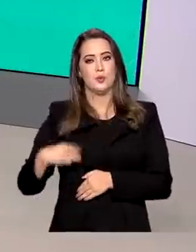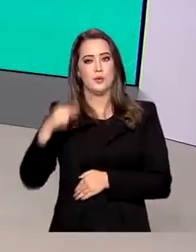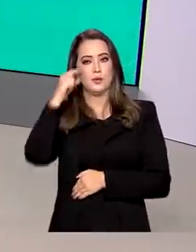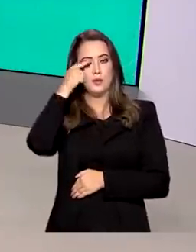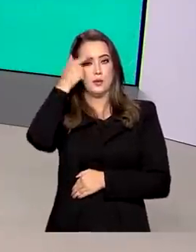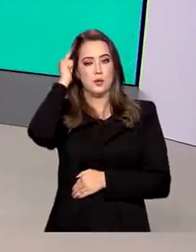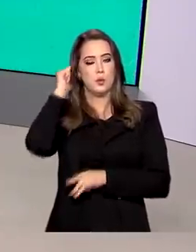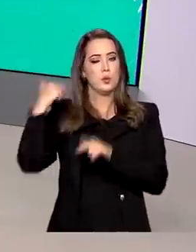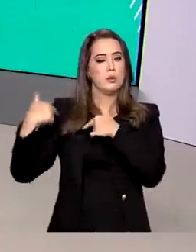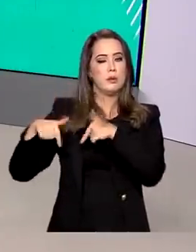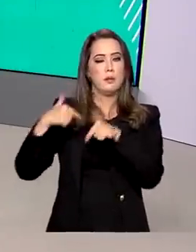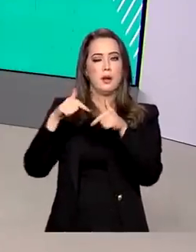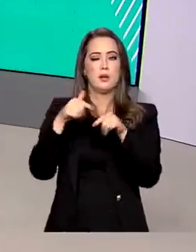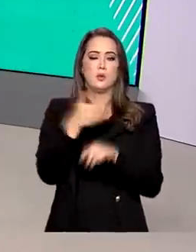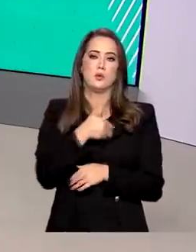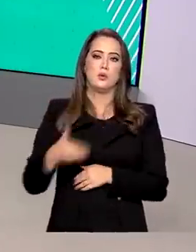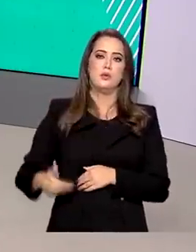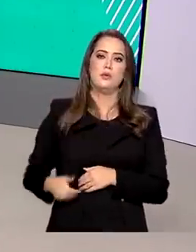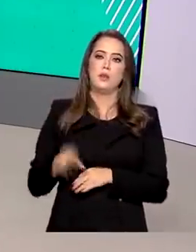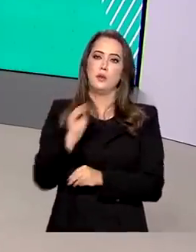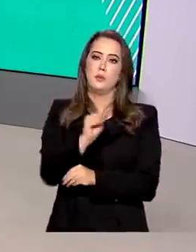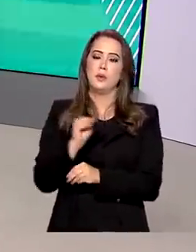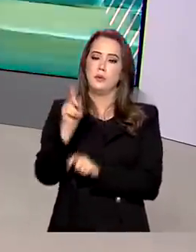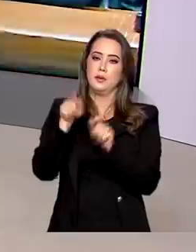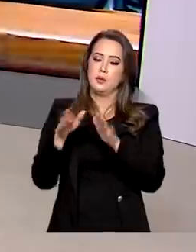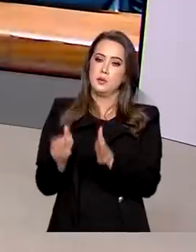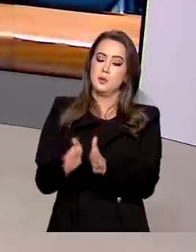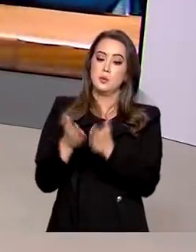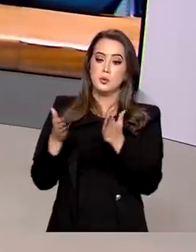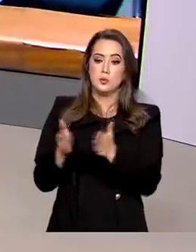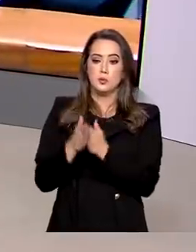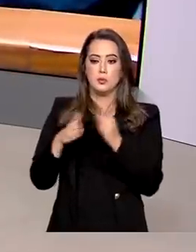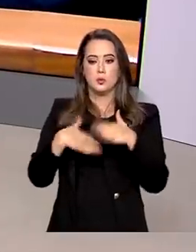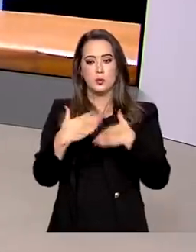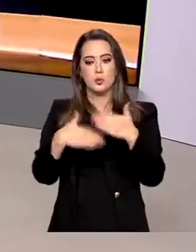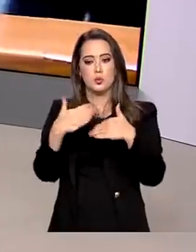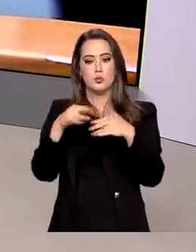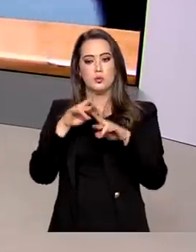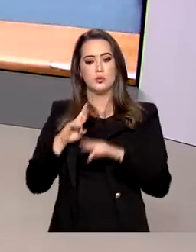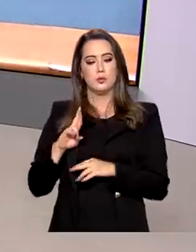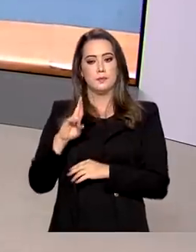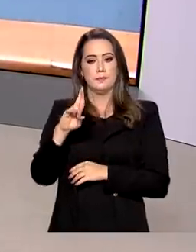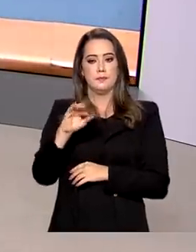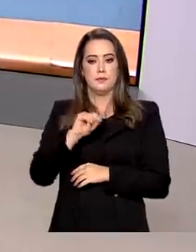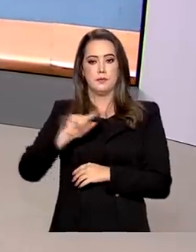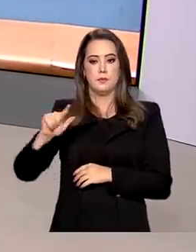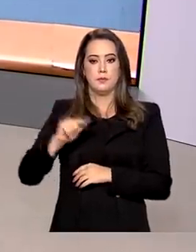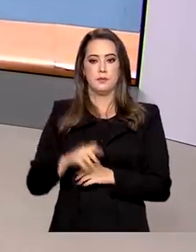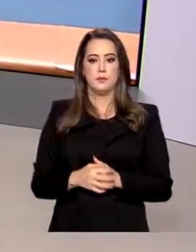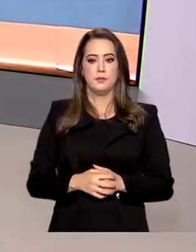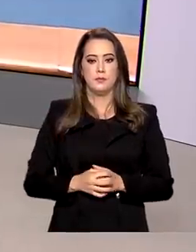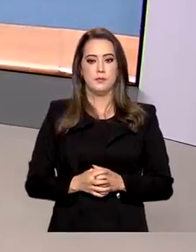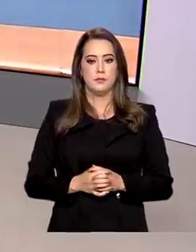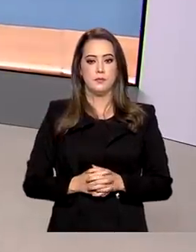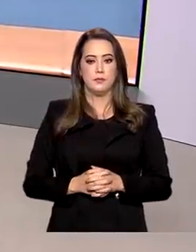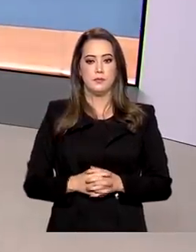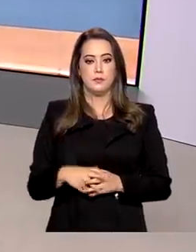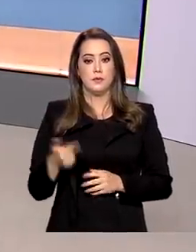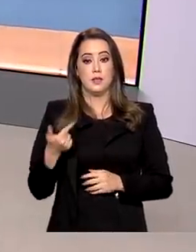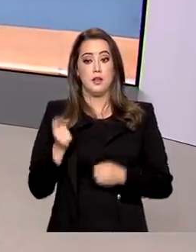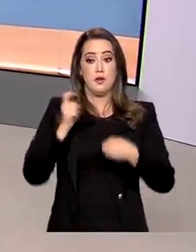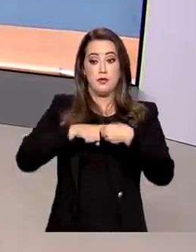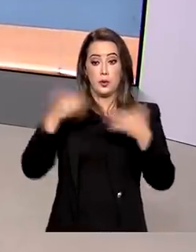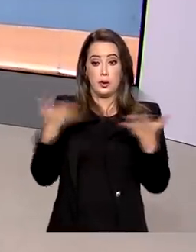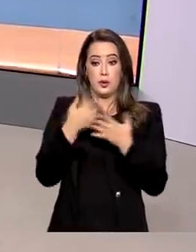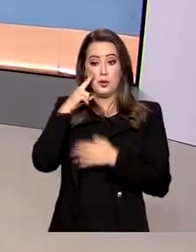sobre as ações do governo para atender aos mais vulneráveis, mantendo a responsabilidade fiscal. A gente vai